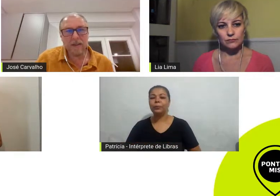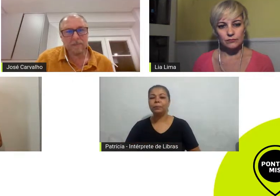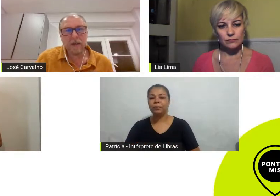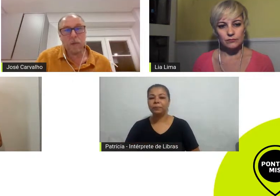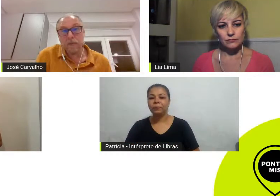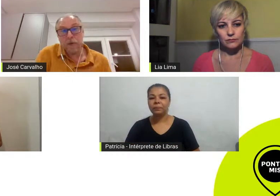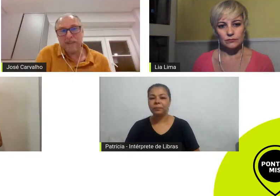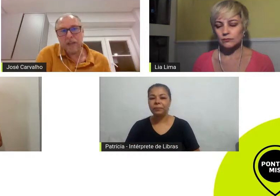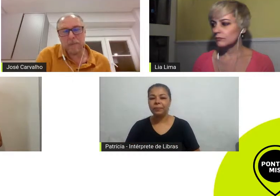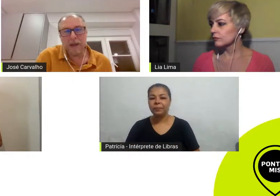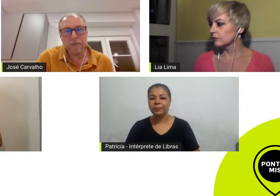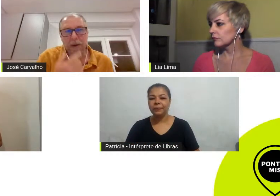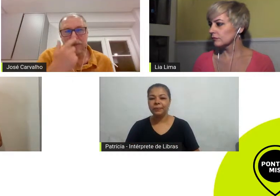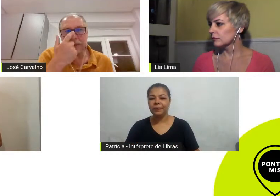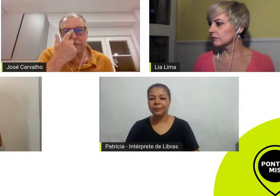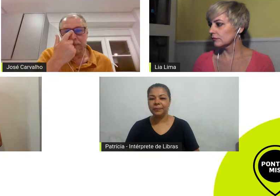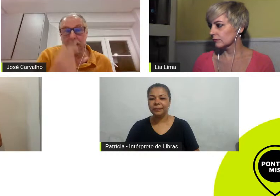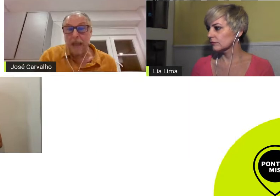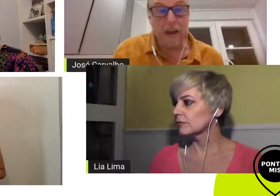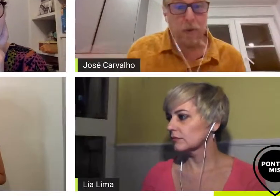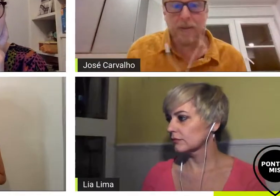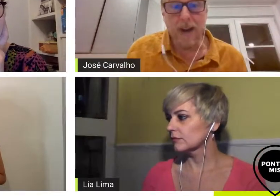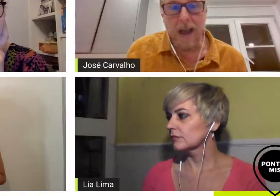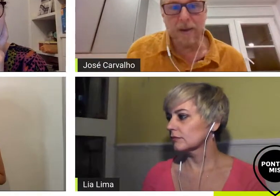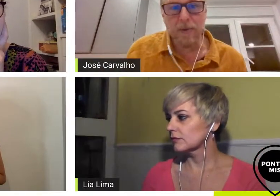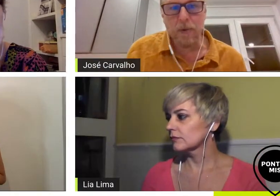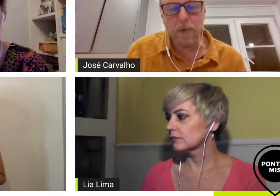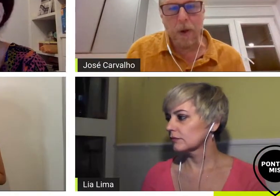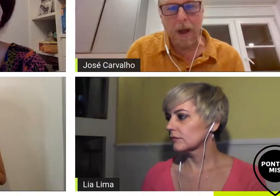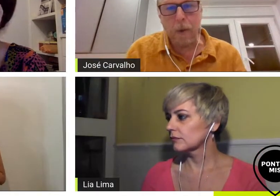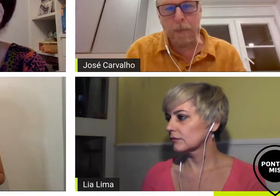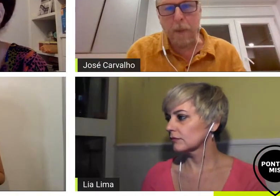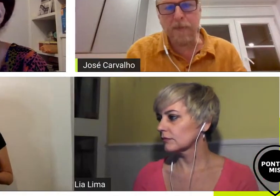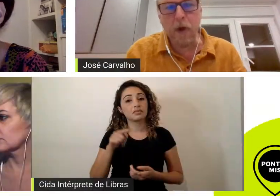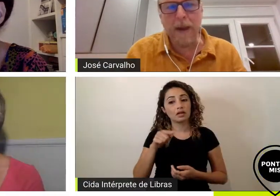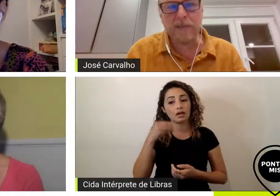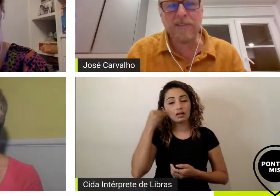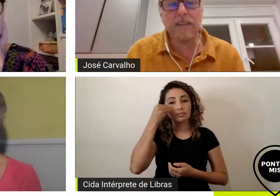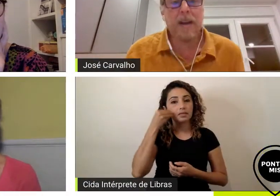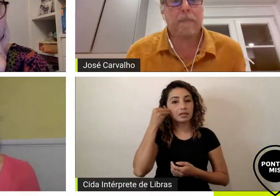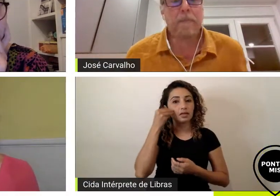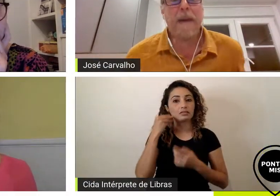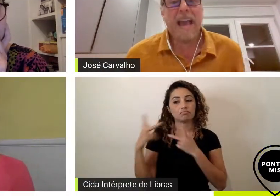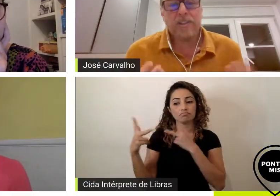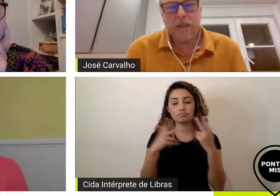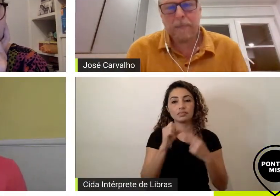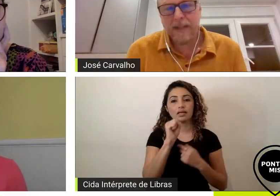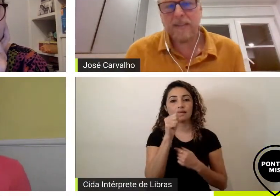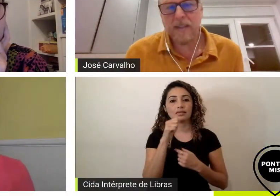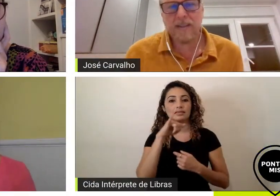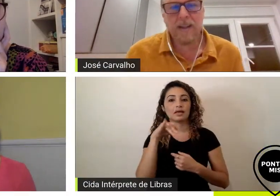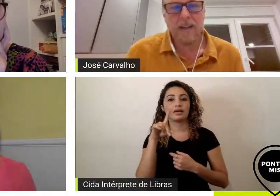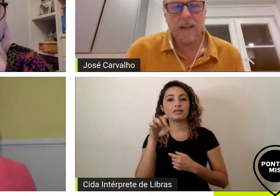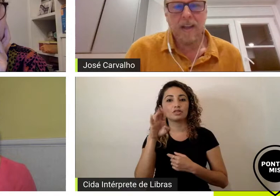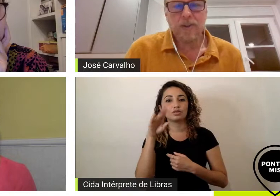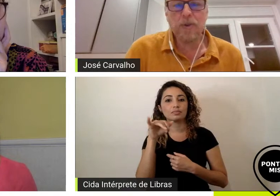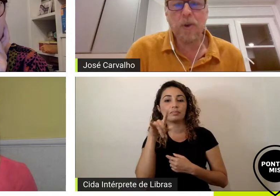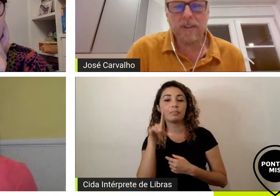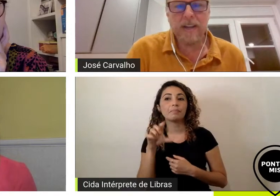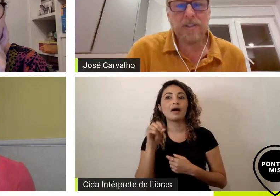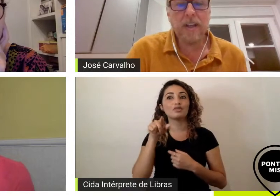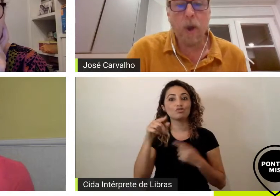da vida como foi o Sai de Baixo para mim era o contrário o próprio formato do sitcom pede a presença